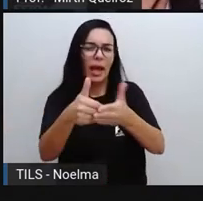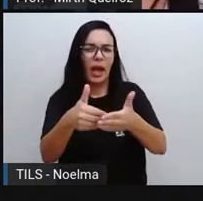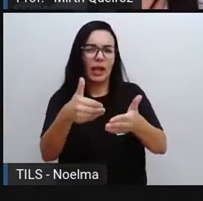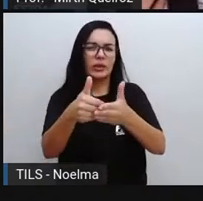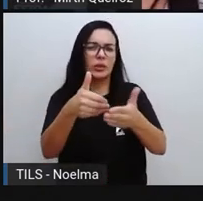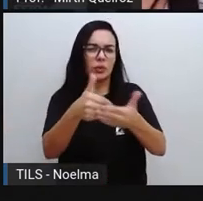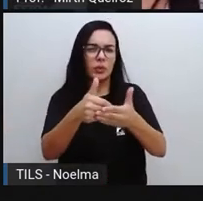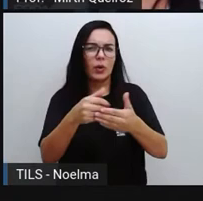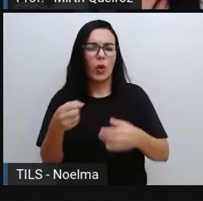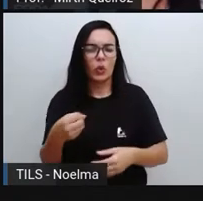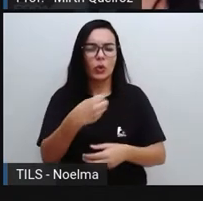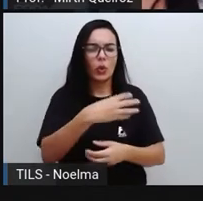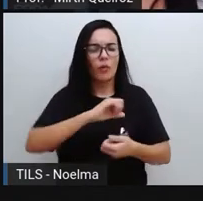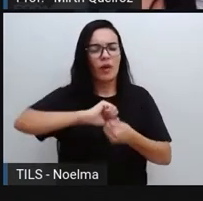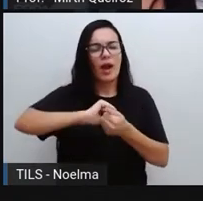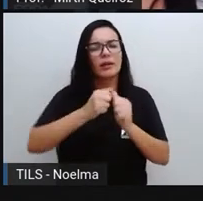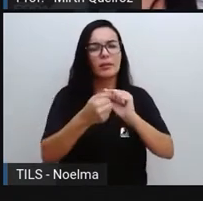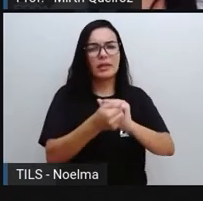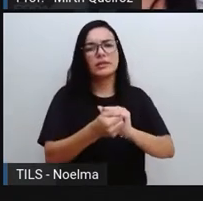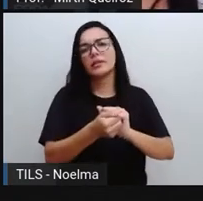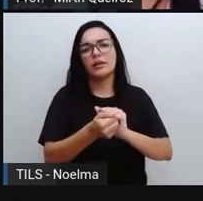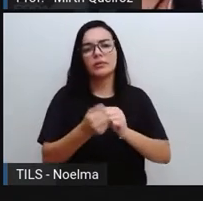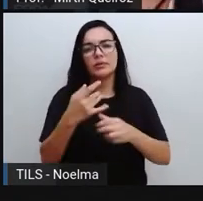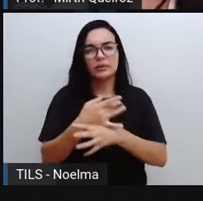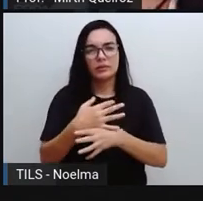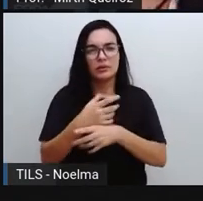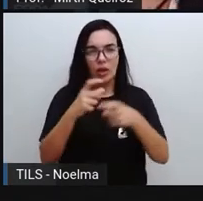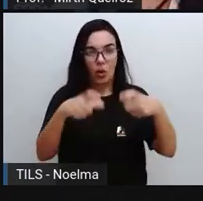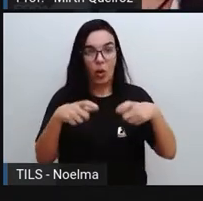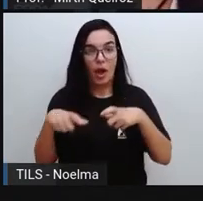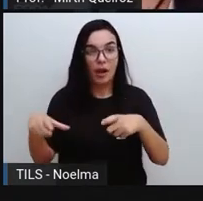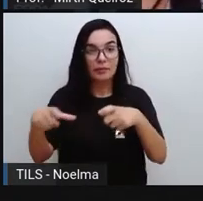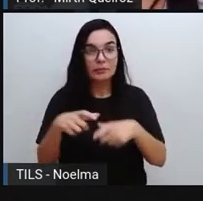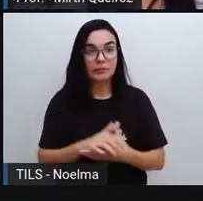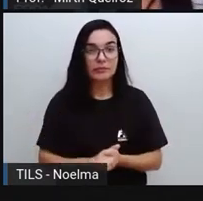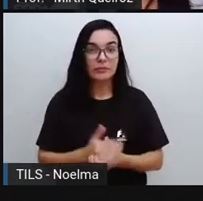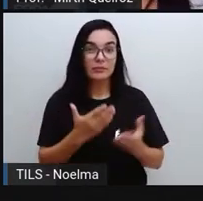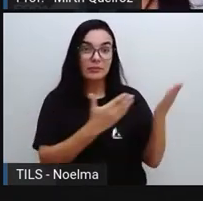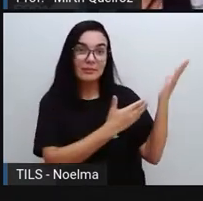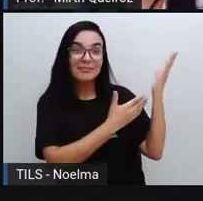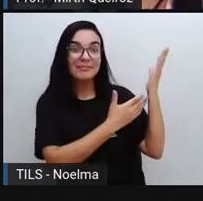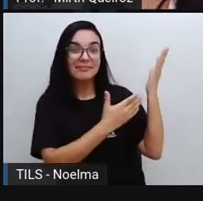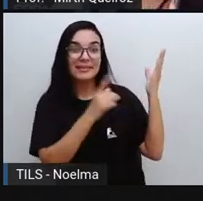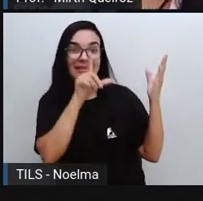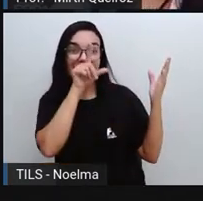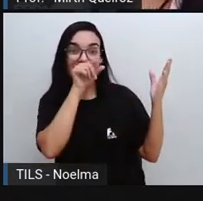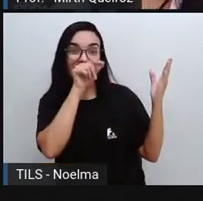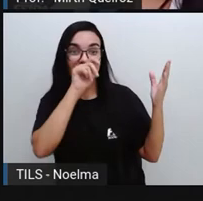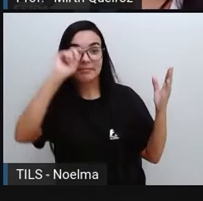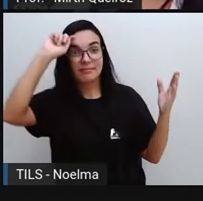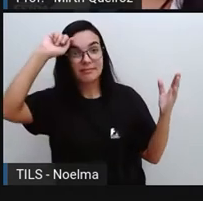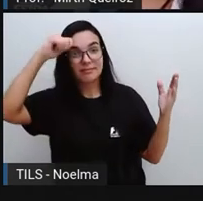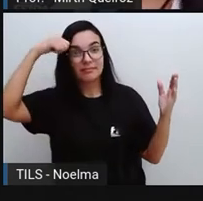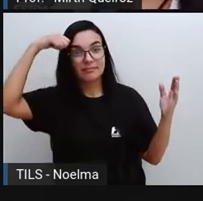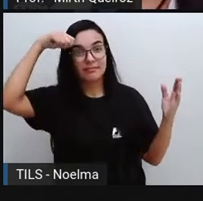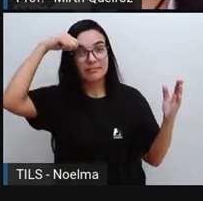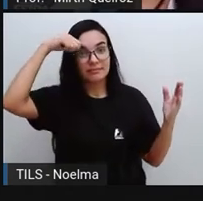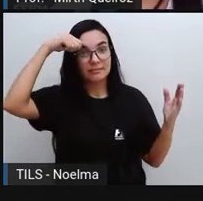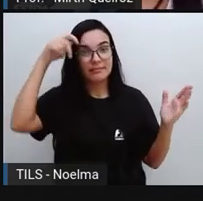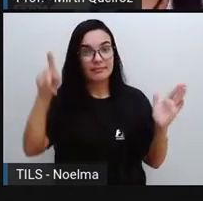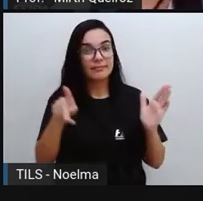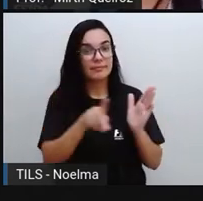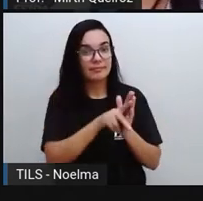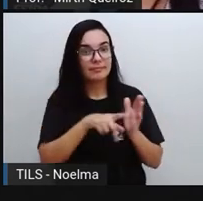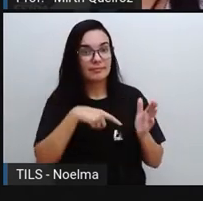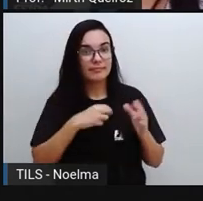em seu novo habitat. Justifica. E aqui a gente tem a imagem. Essa imagem estava presente lá no site